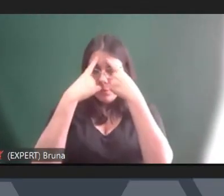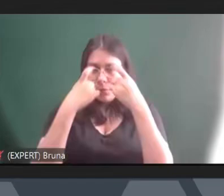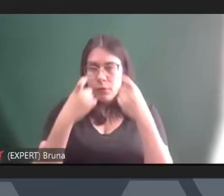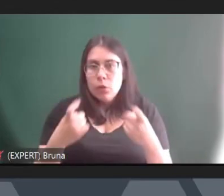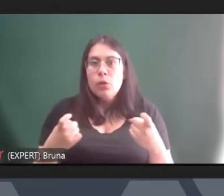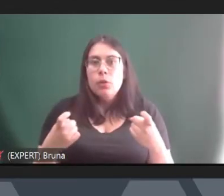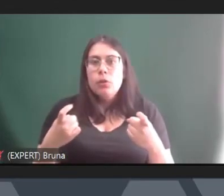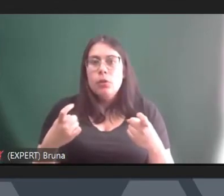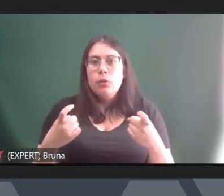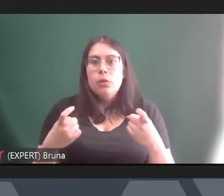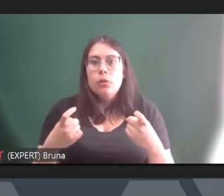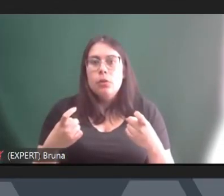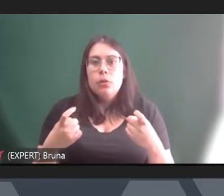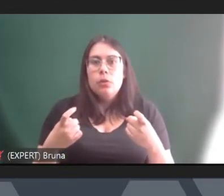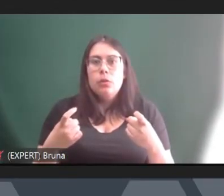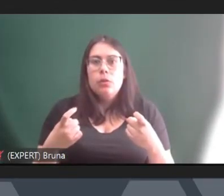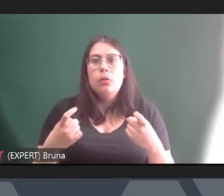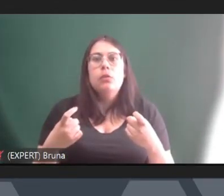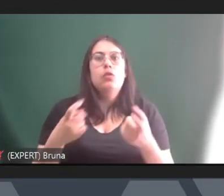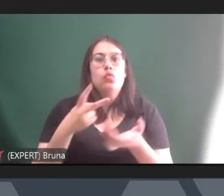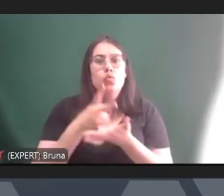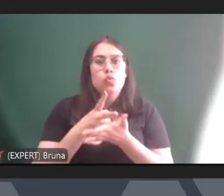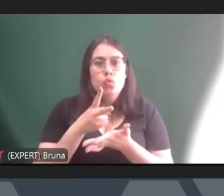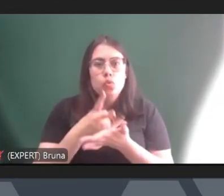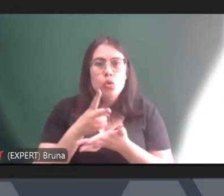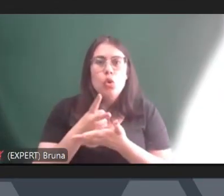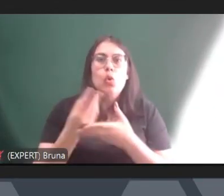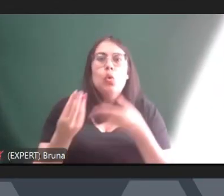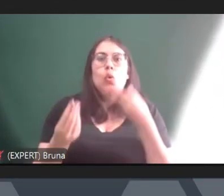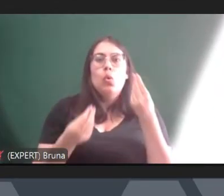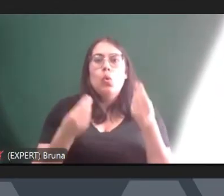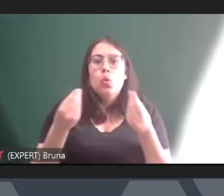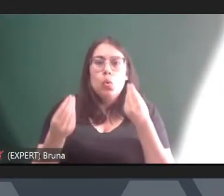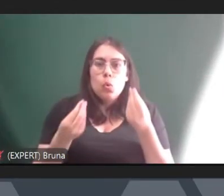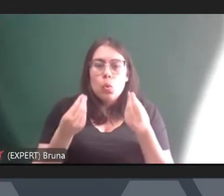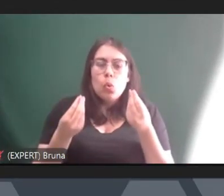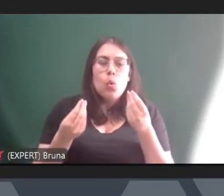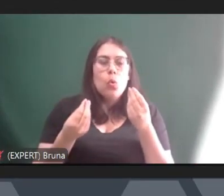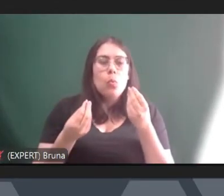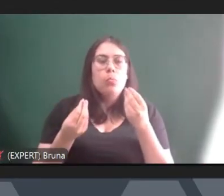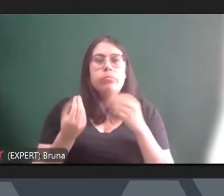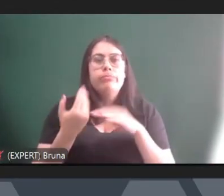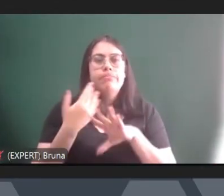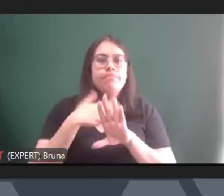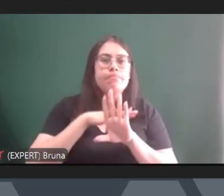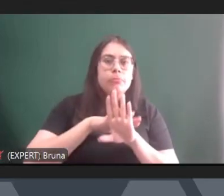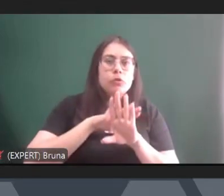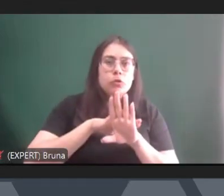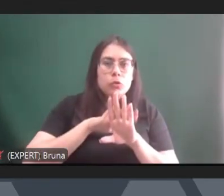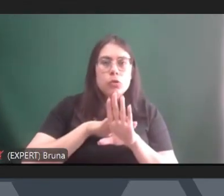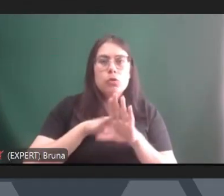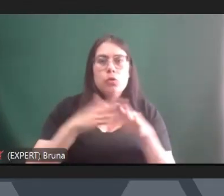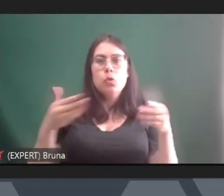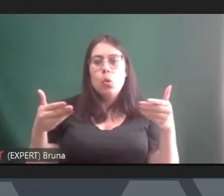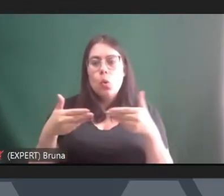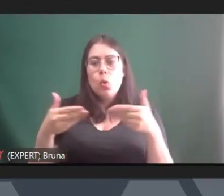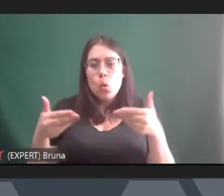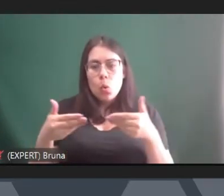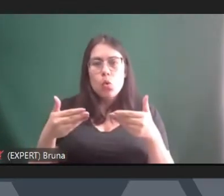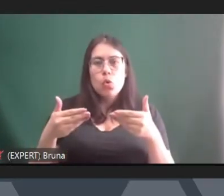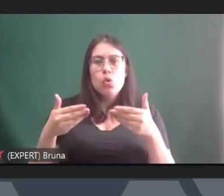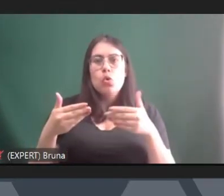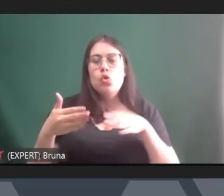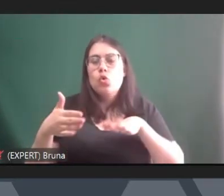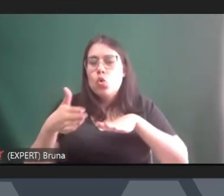pelo mesmo discurso de violência é como essa produção de subjetividades no mundo contemporâneo e que